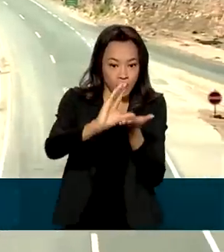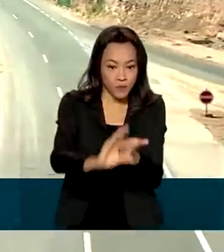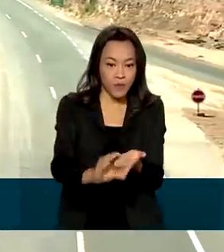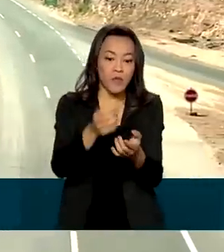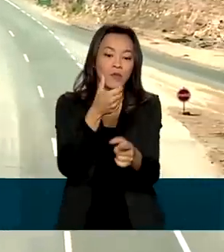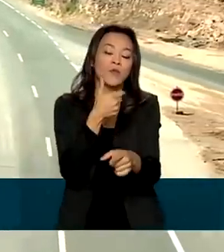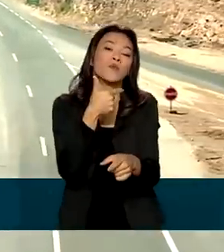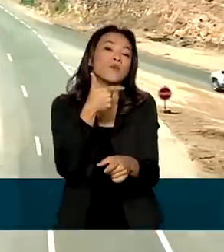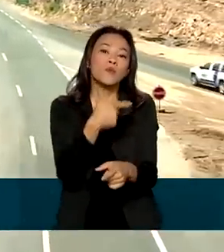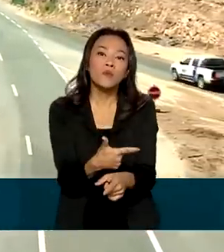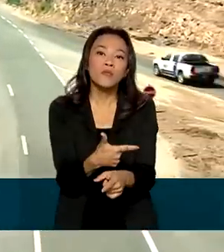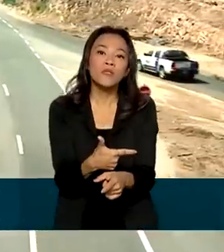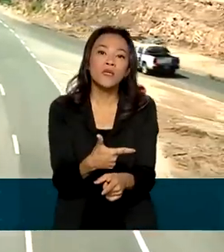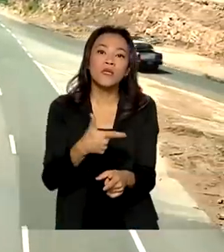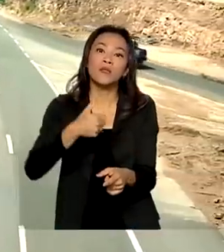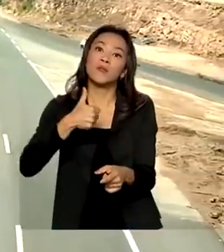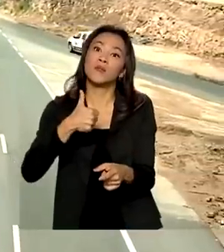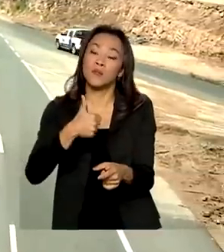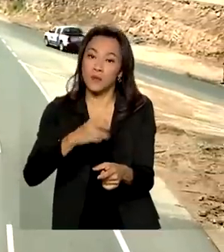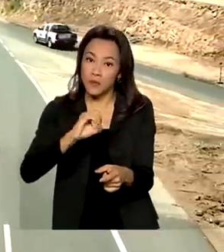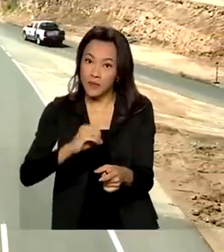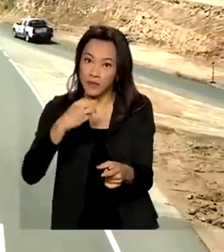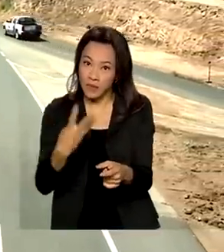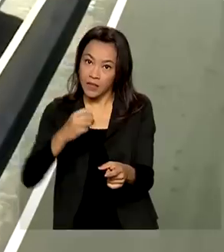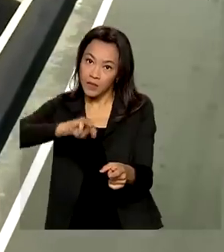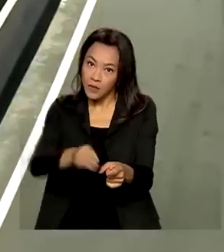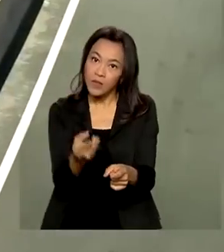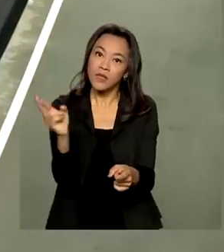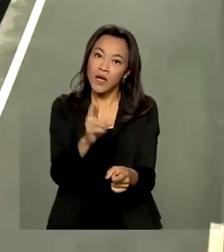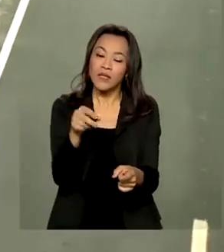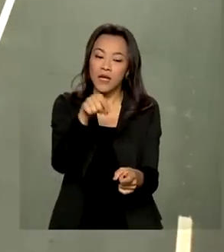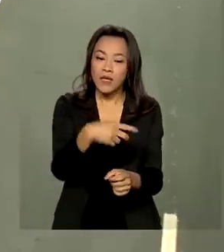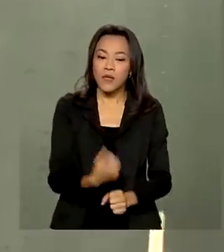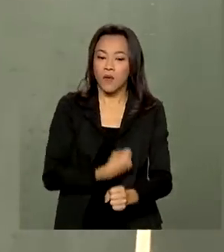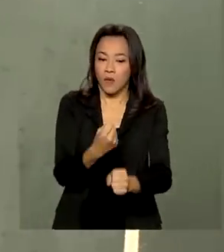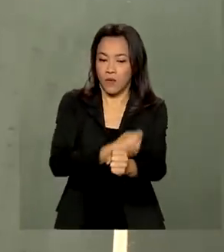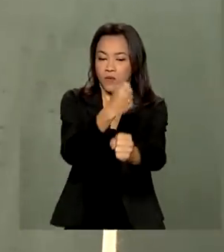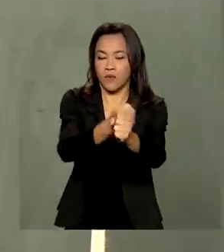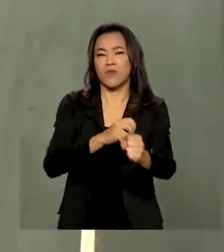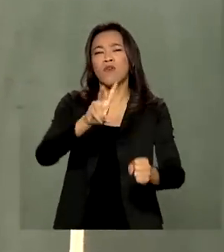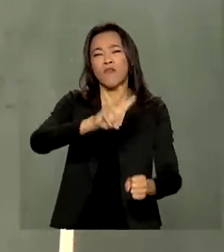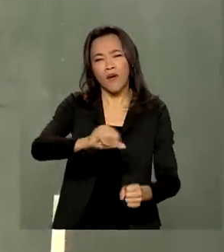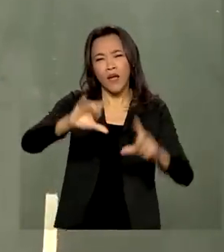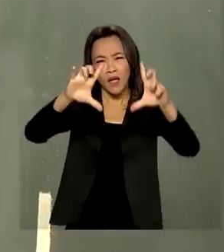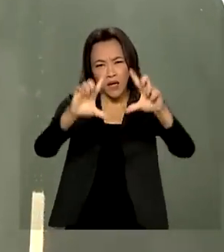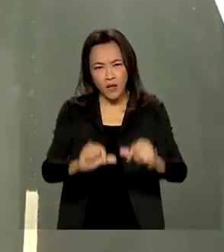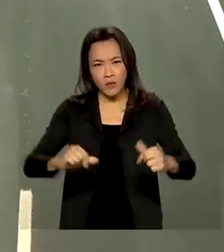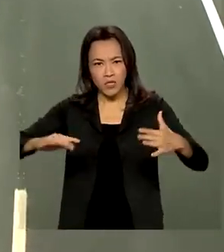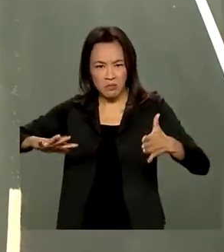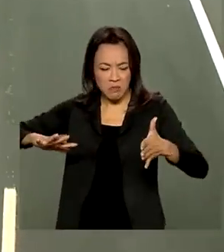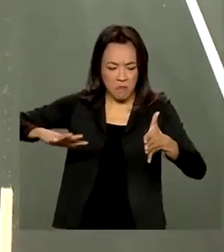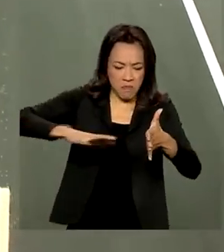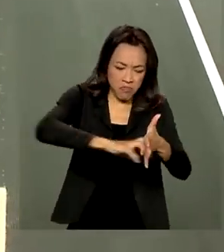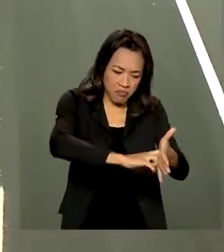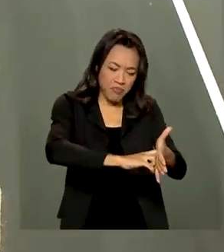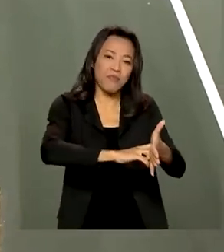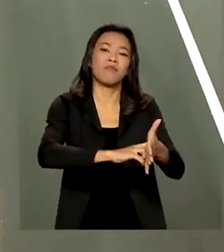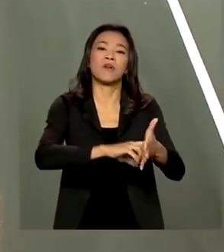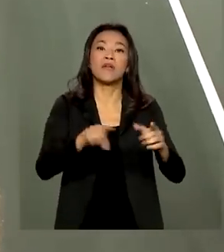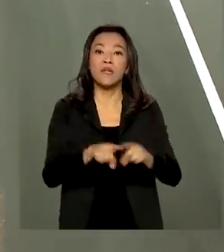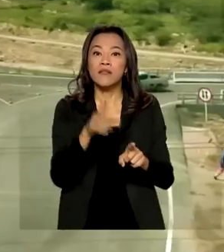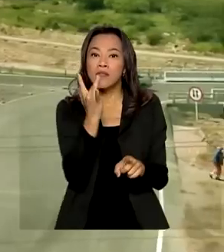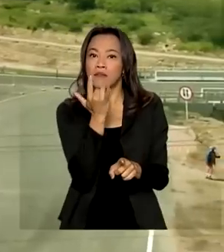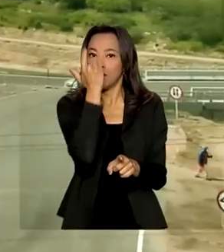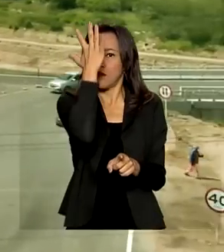203 milhões de reais do governo federal, a obra vai reduzir o número de acidentes e facilitar a